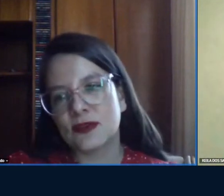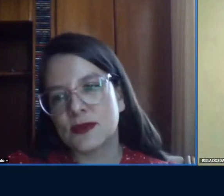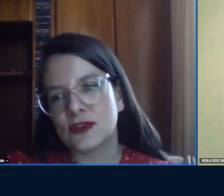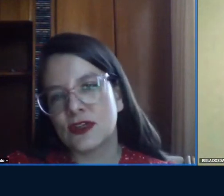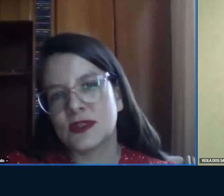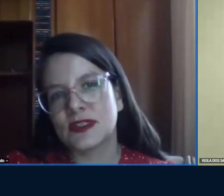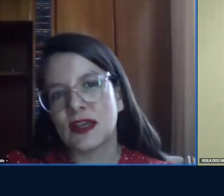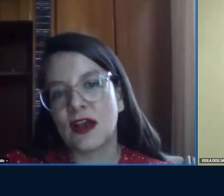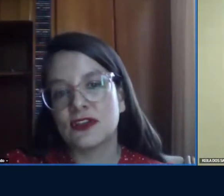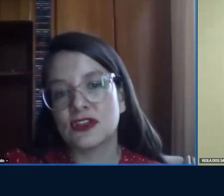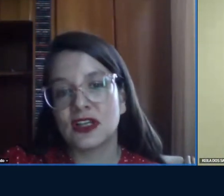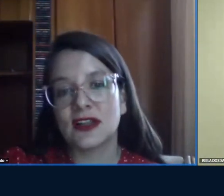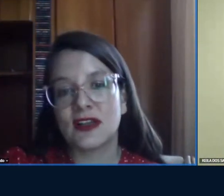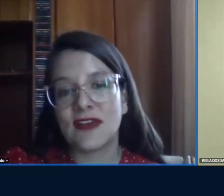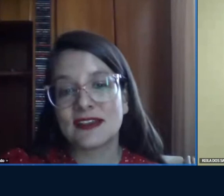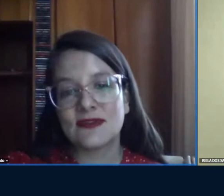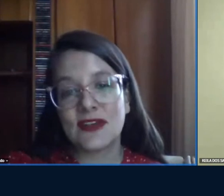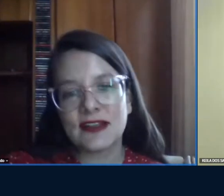pelo menos